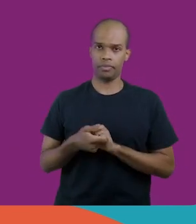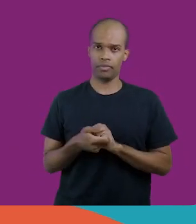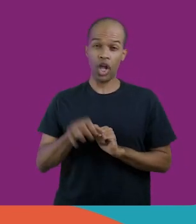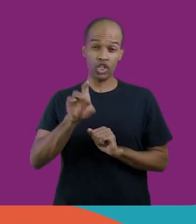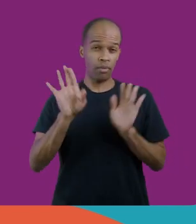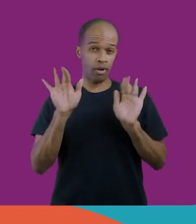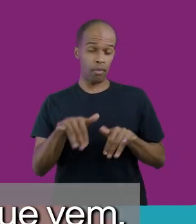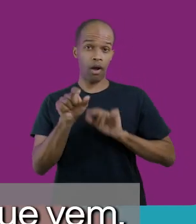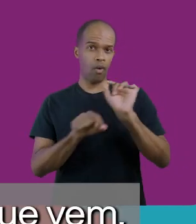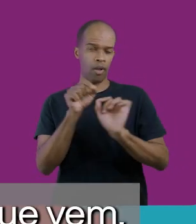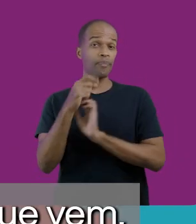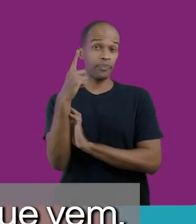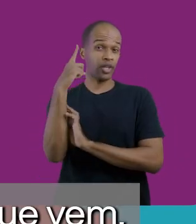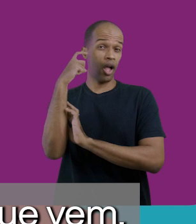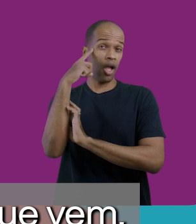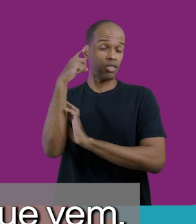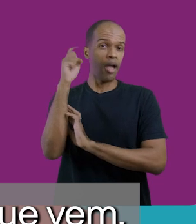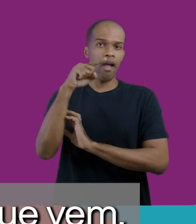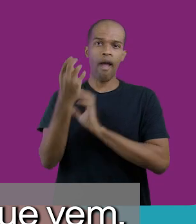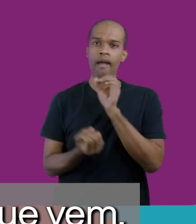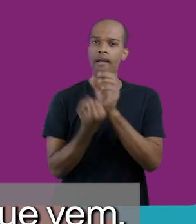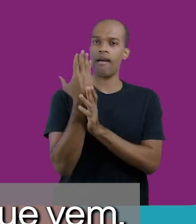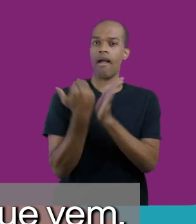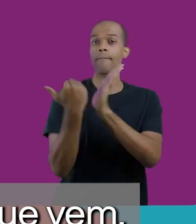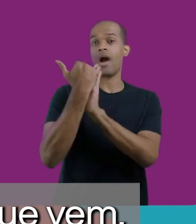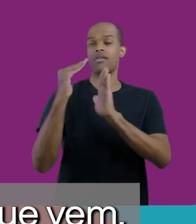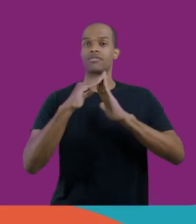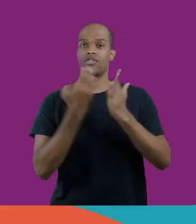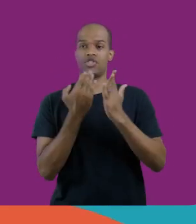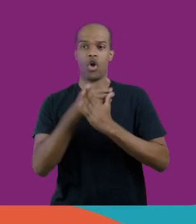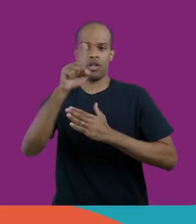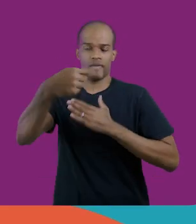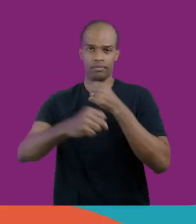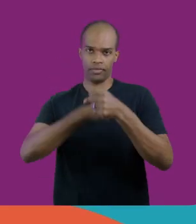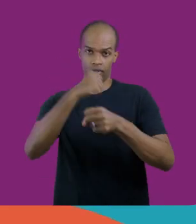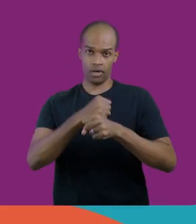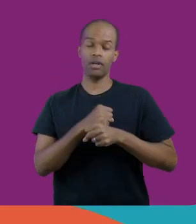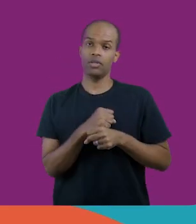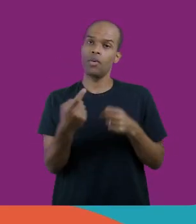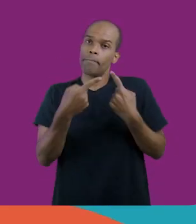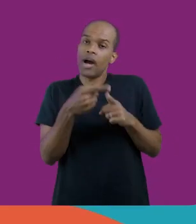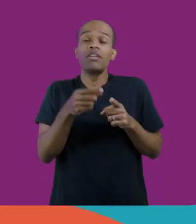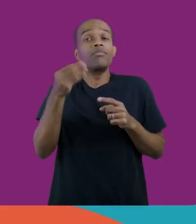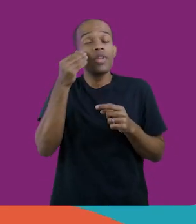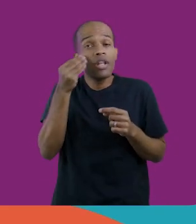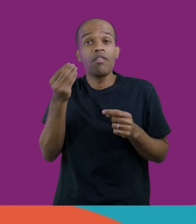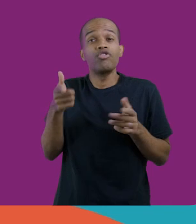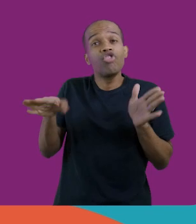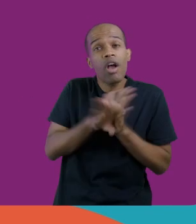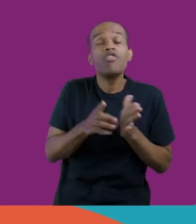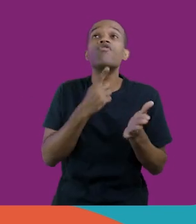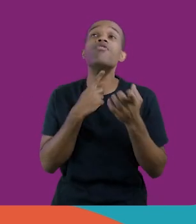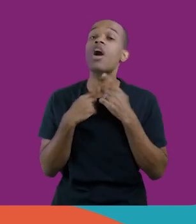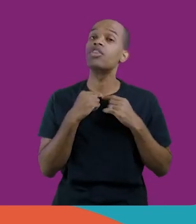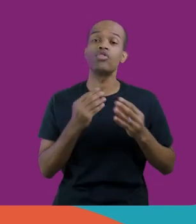E, para finalizar, a nossa ideia é não só criar mais escolas no ano que vem, mas, quem sabe, poder chegar, essa é a nossa